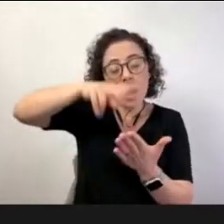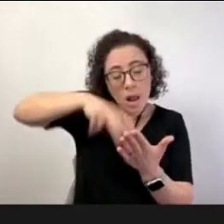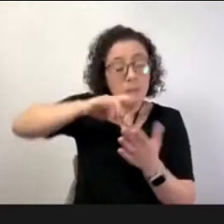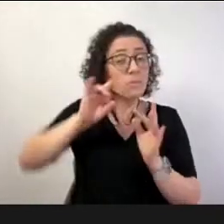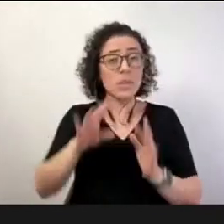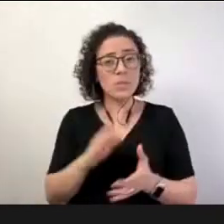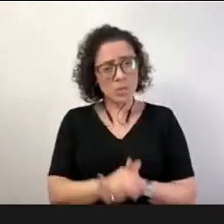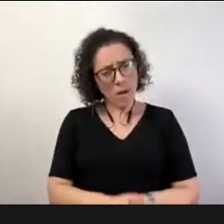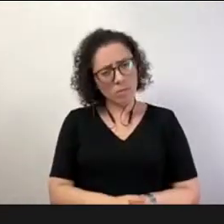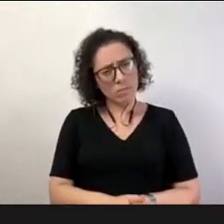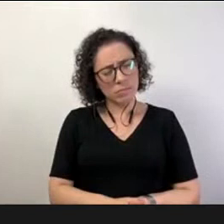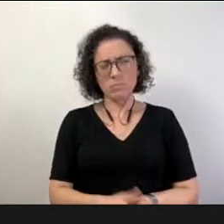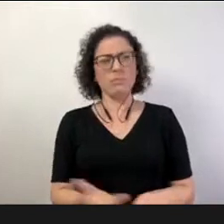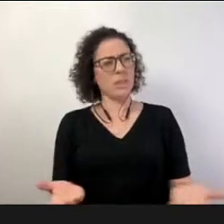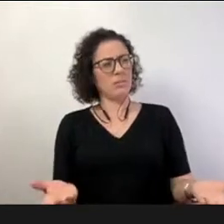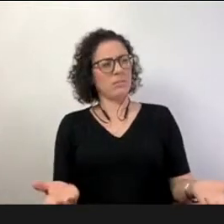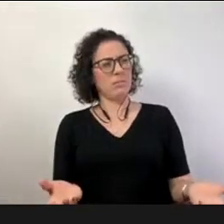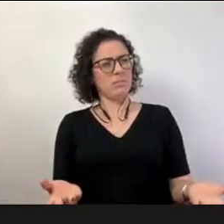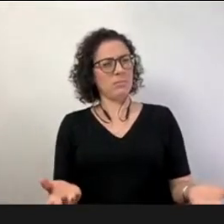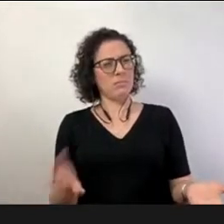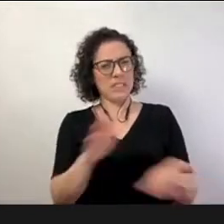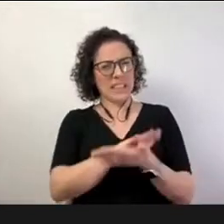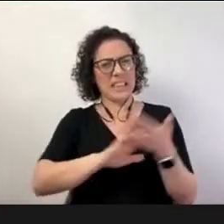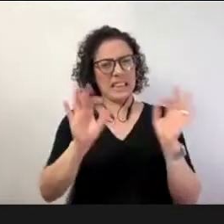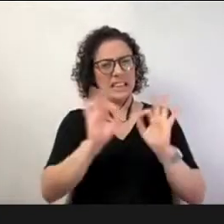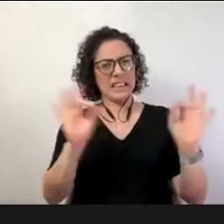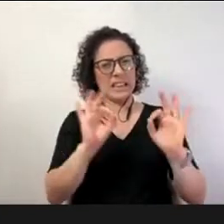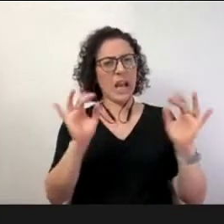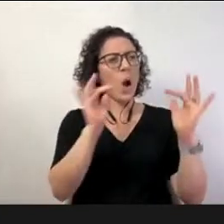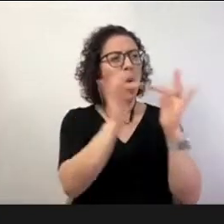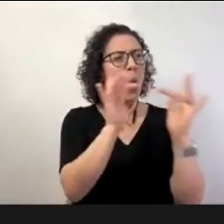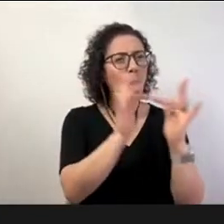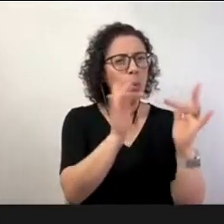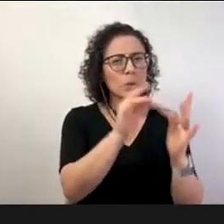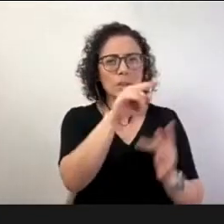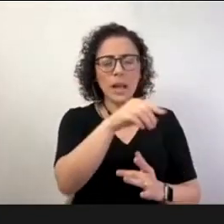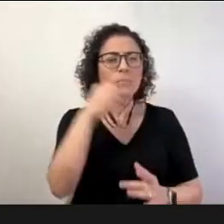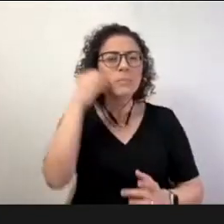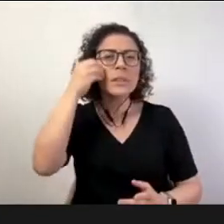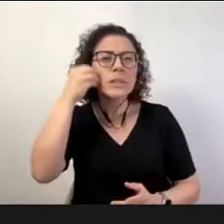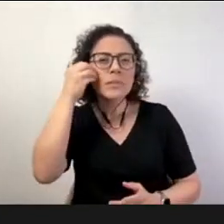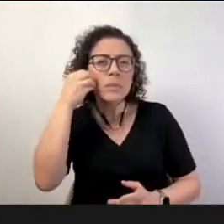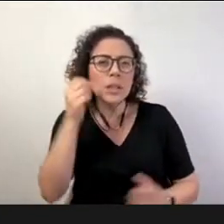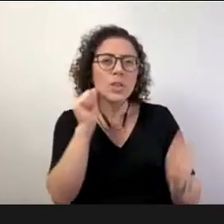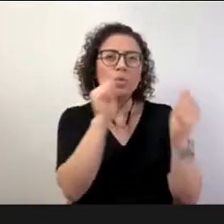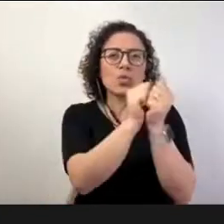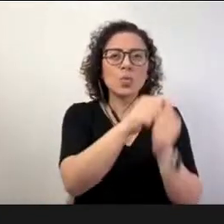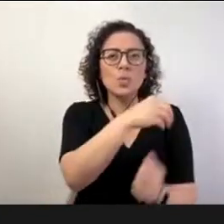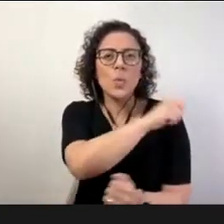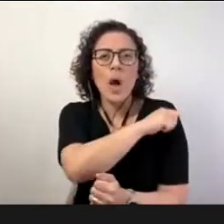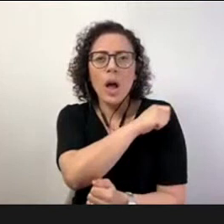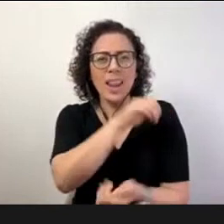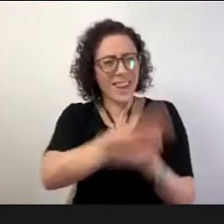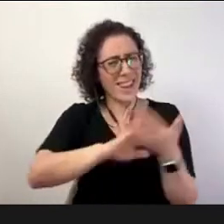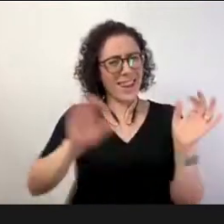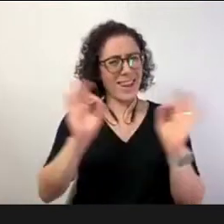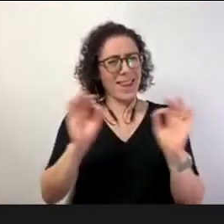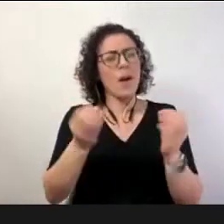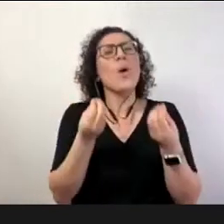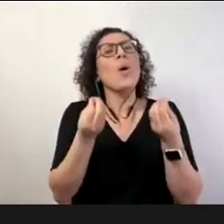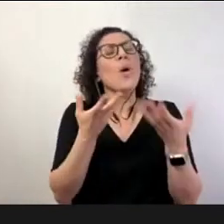portanto o isomorfismo tem que ser com o aluno e não com o livro e por isso nós precisamos que haja esta